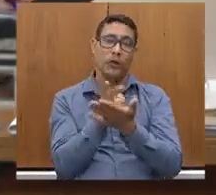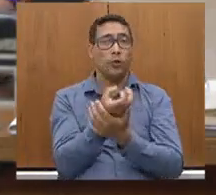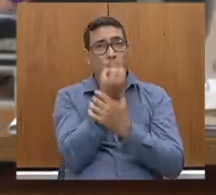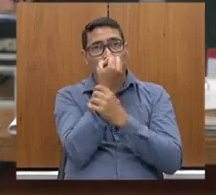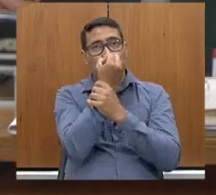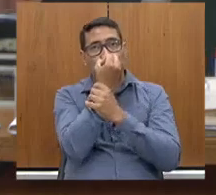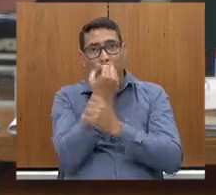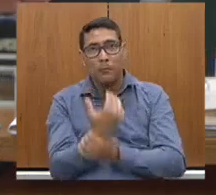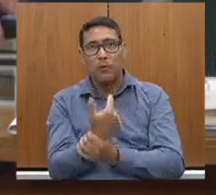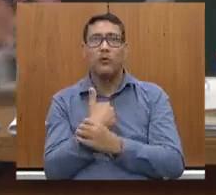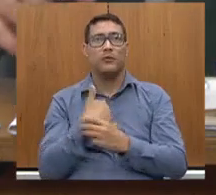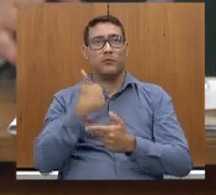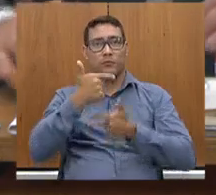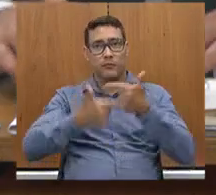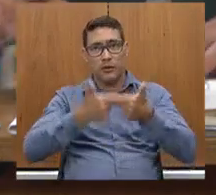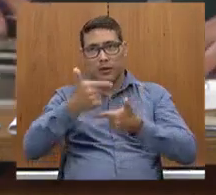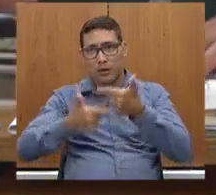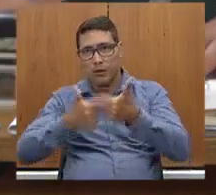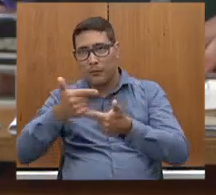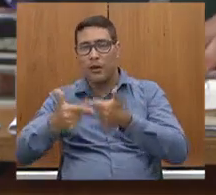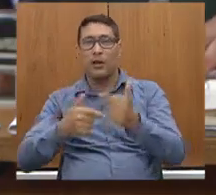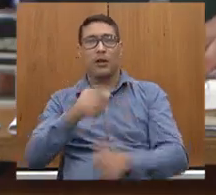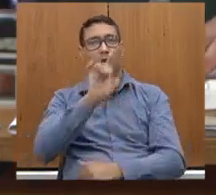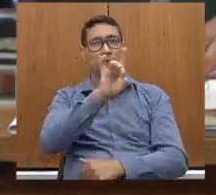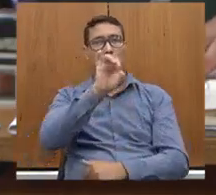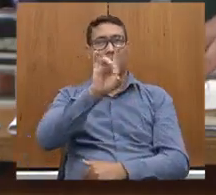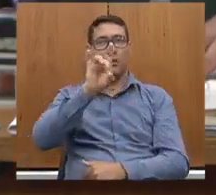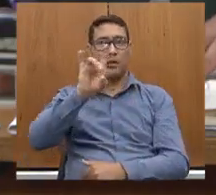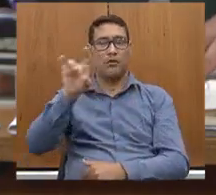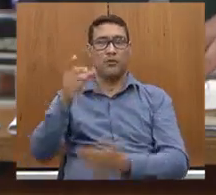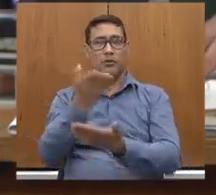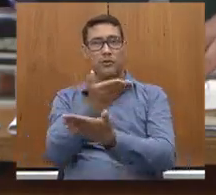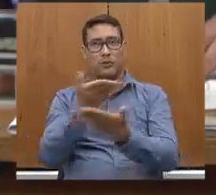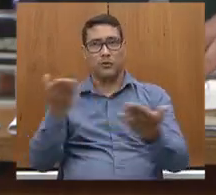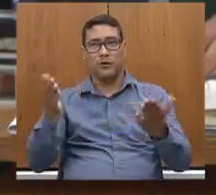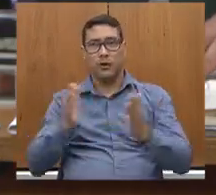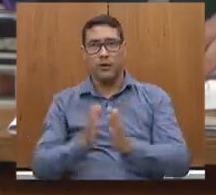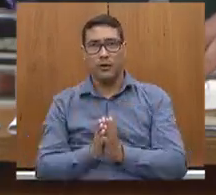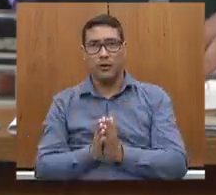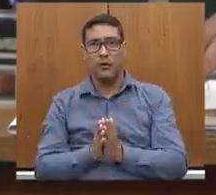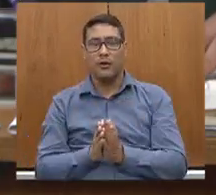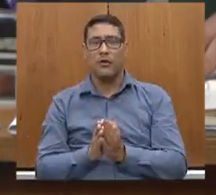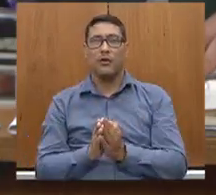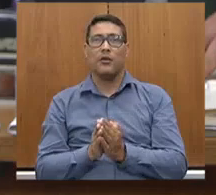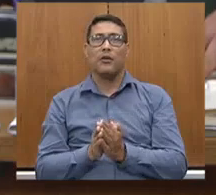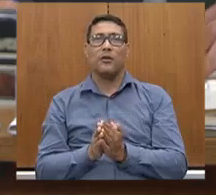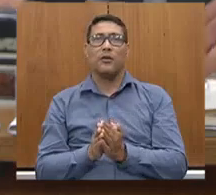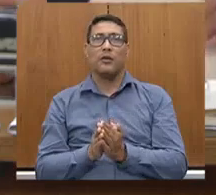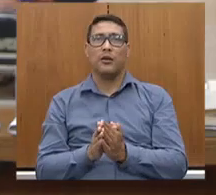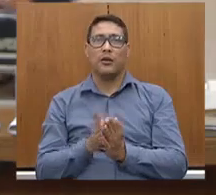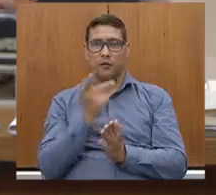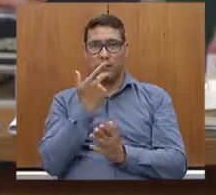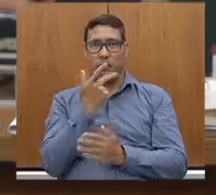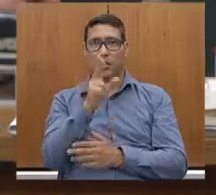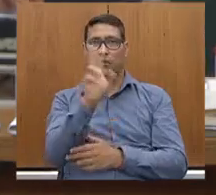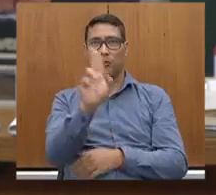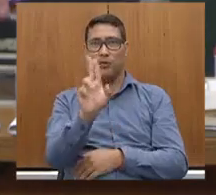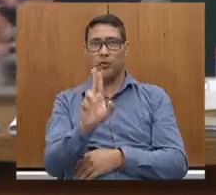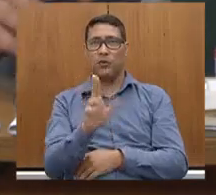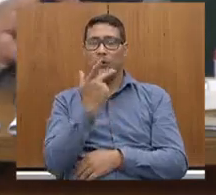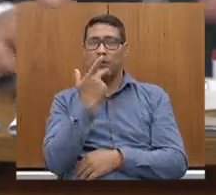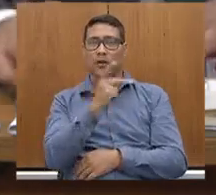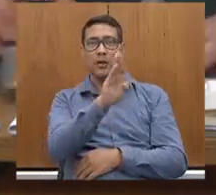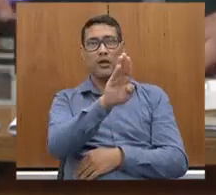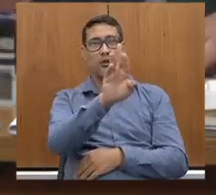trabalhar com cada um de vocês. Então, agradecer, viu? Eu citei todos, destaquei o